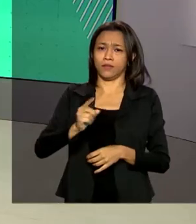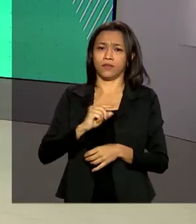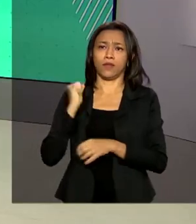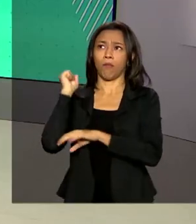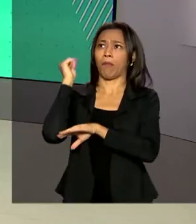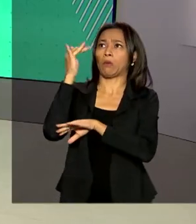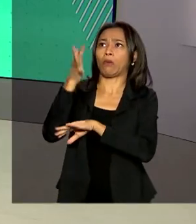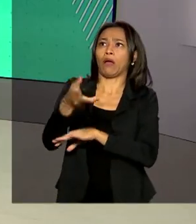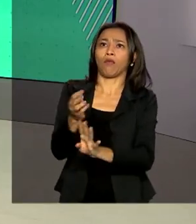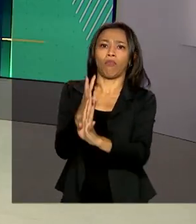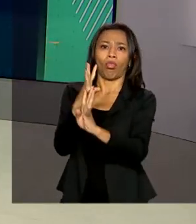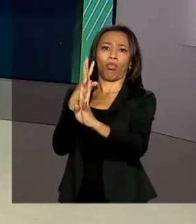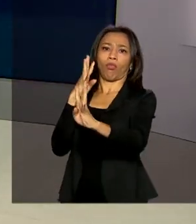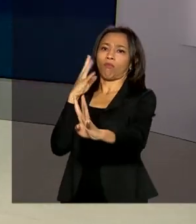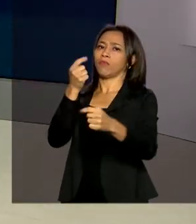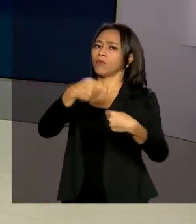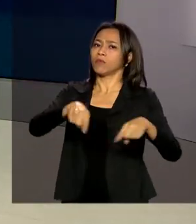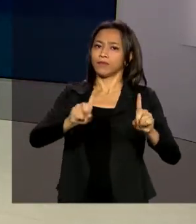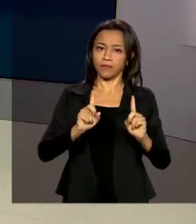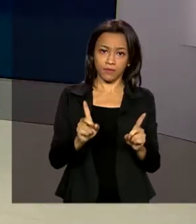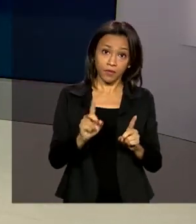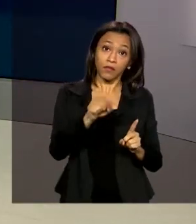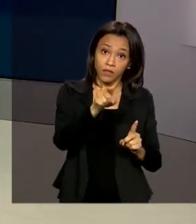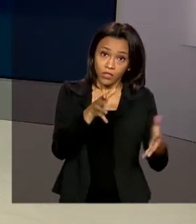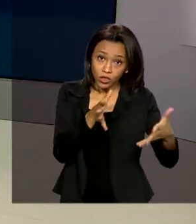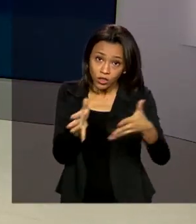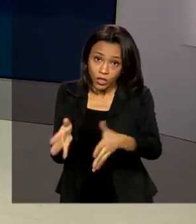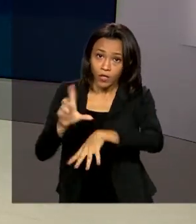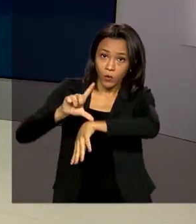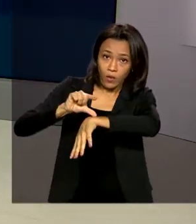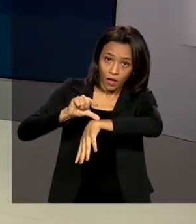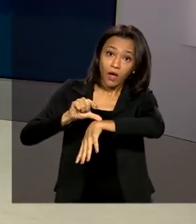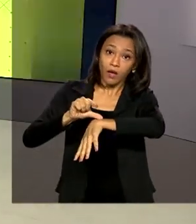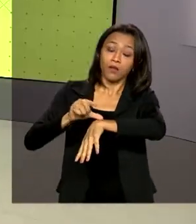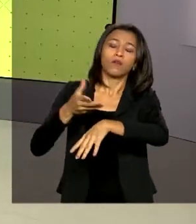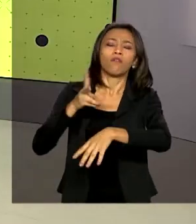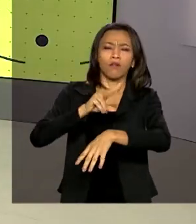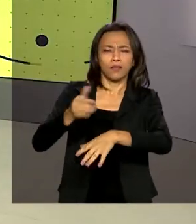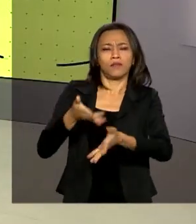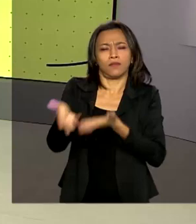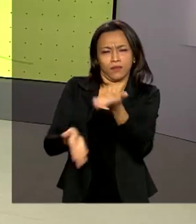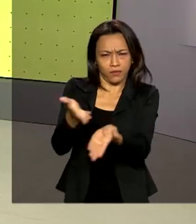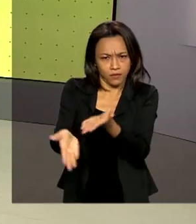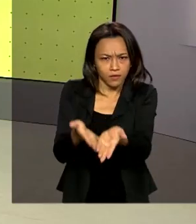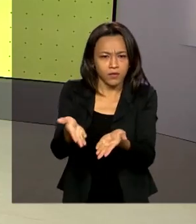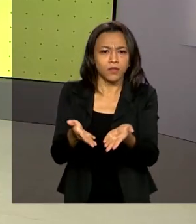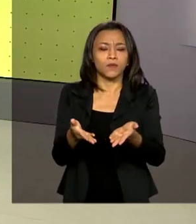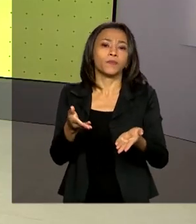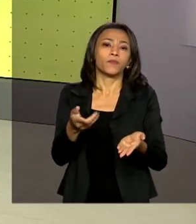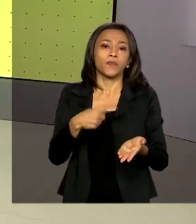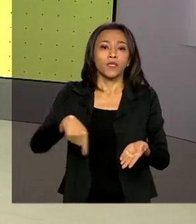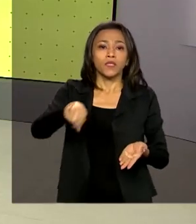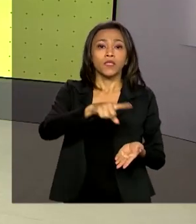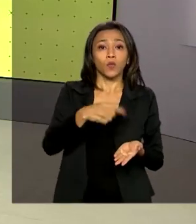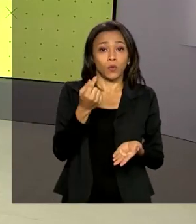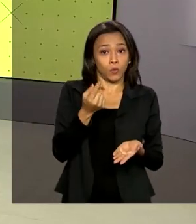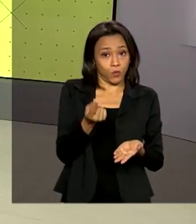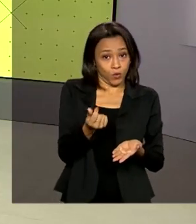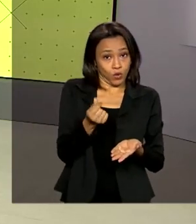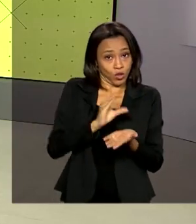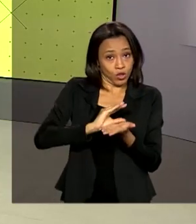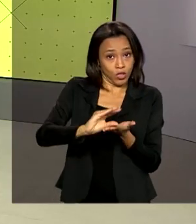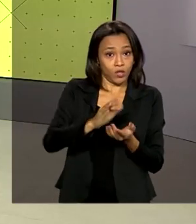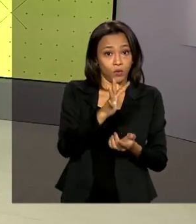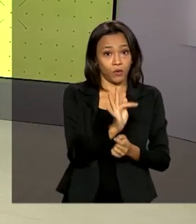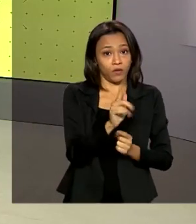nas filas, pois todas as pessoas que chegarem durante o horário de funcionamento serão atendidas. Os recursos do saque emergencial do